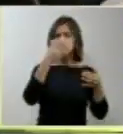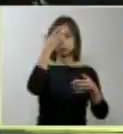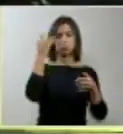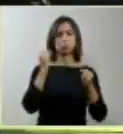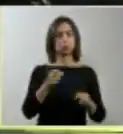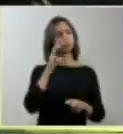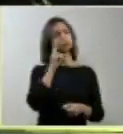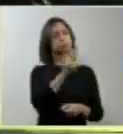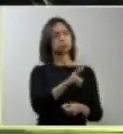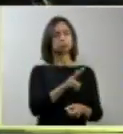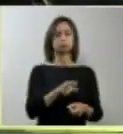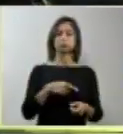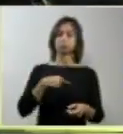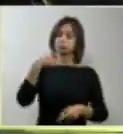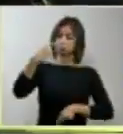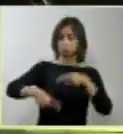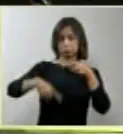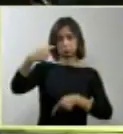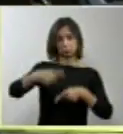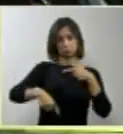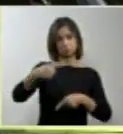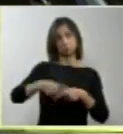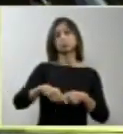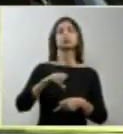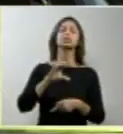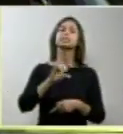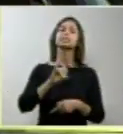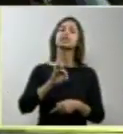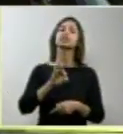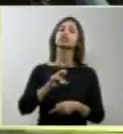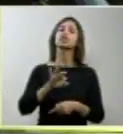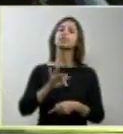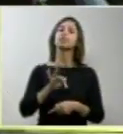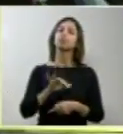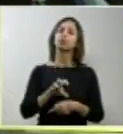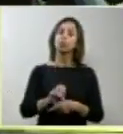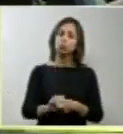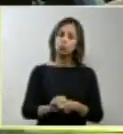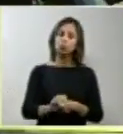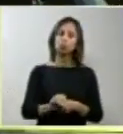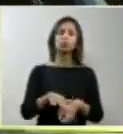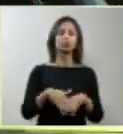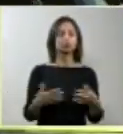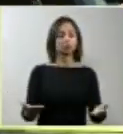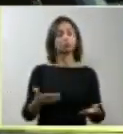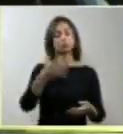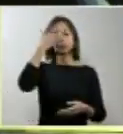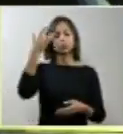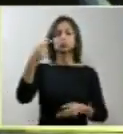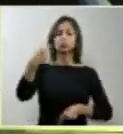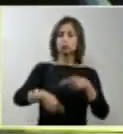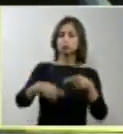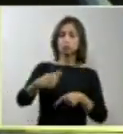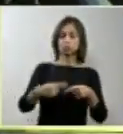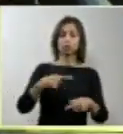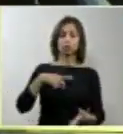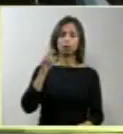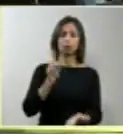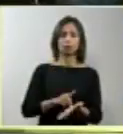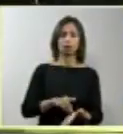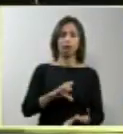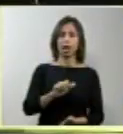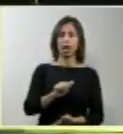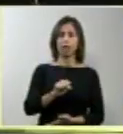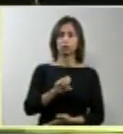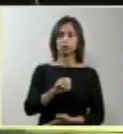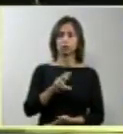e este é um debate científico, e, portanto, as pessoas que estão participando de um debate científico estão discutindo um caso concreto. Não